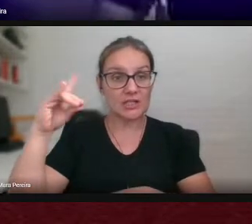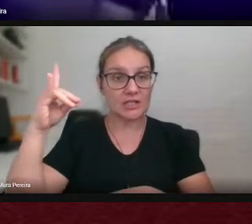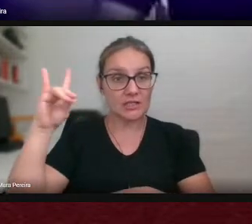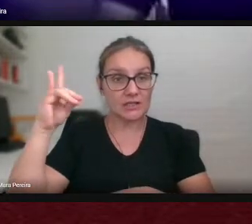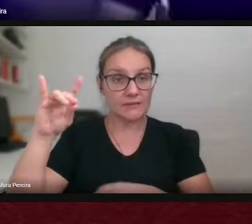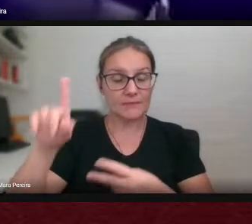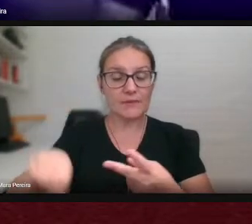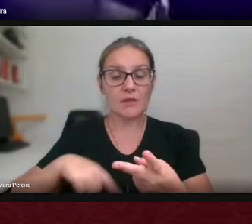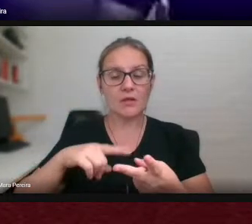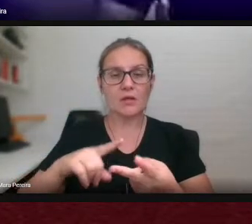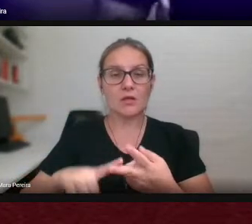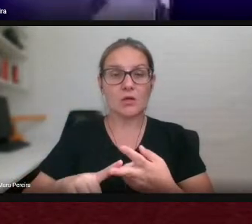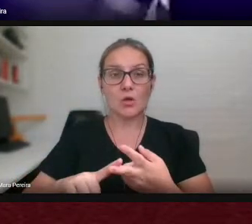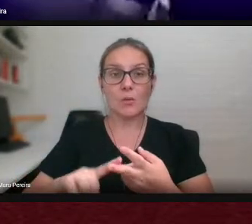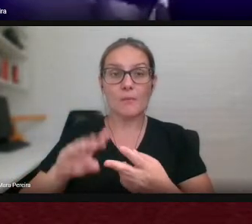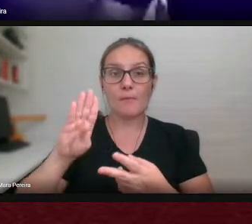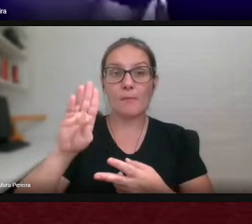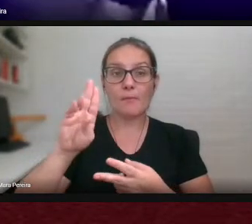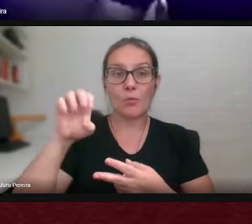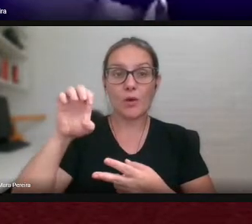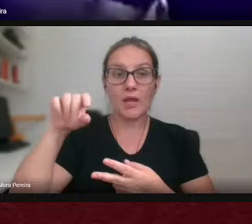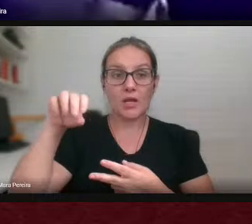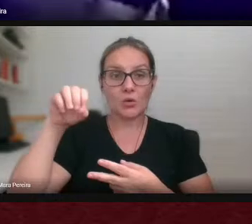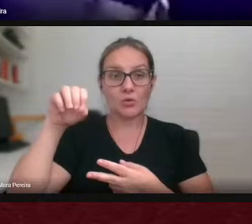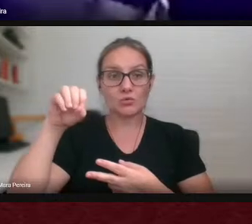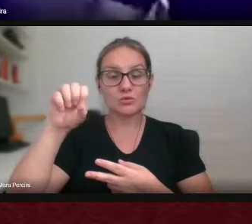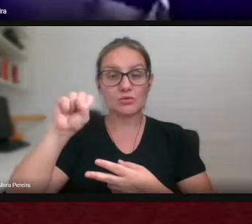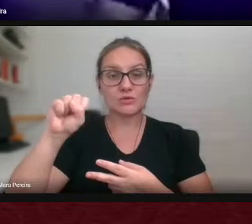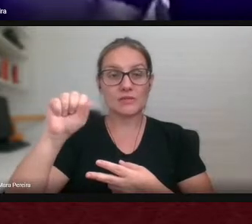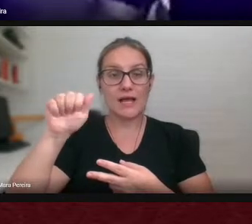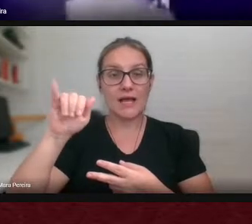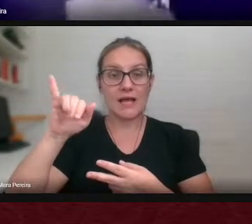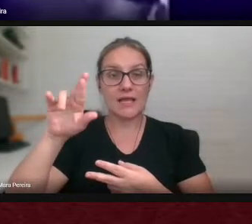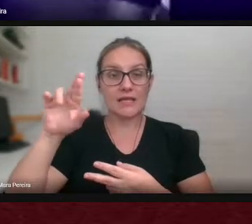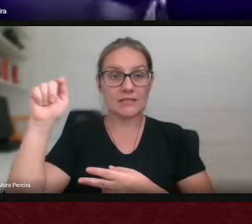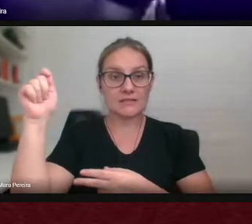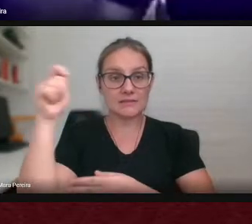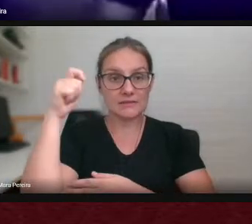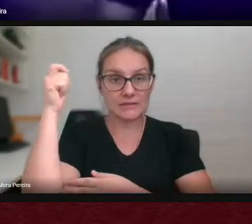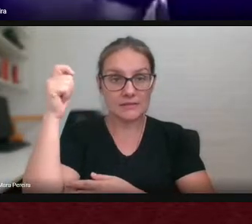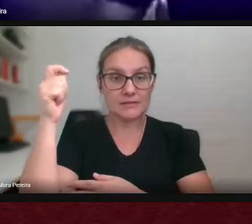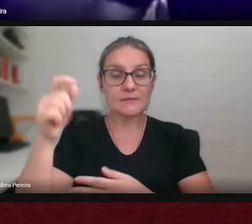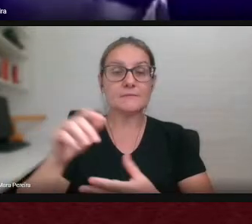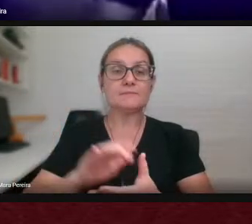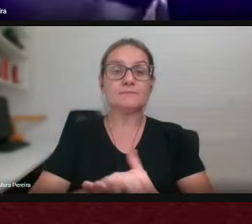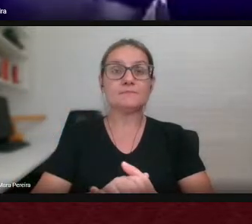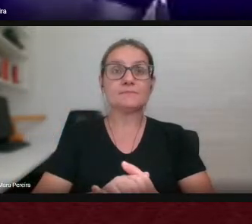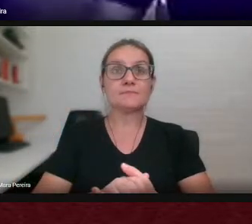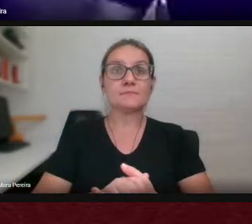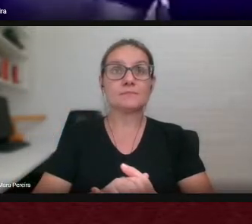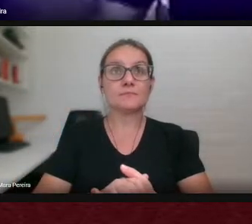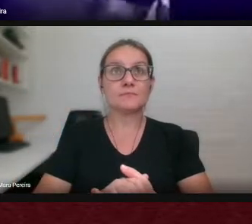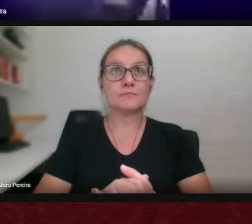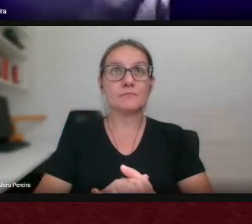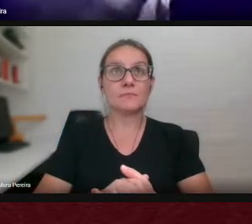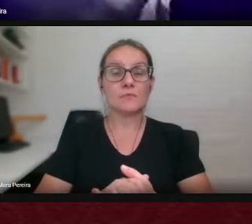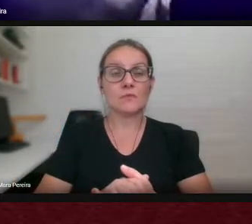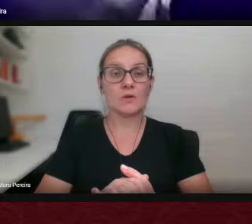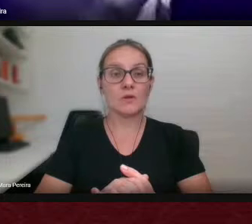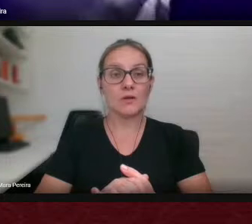de Buenos Aires na Argentina a Universidade de Salta da Argentina a Universidade Federal